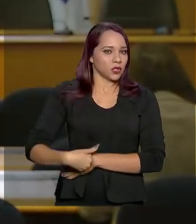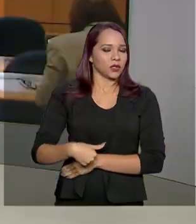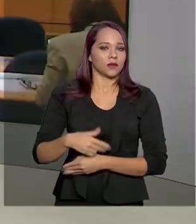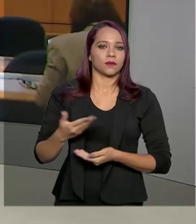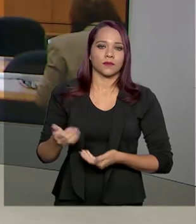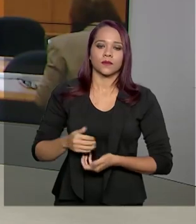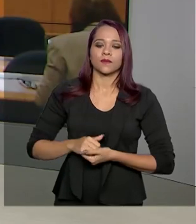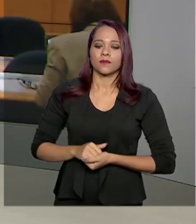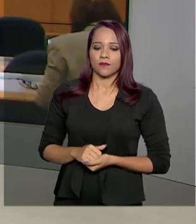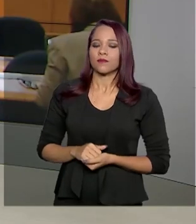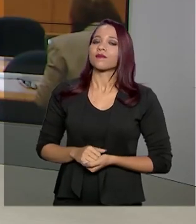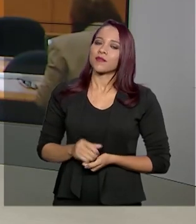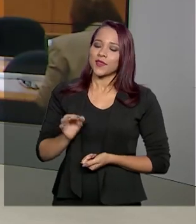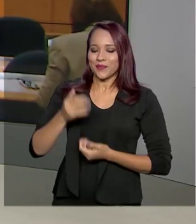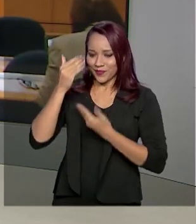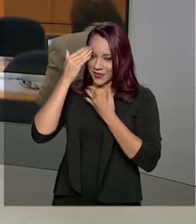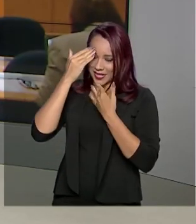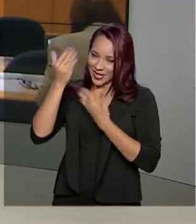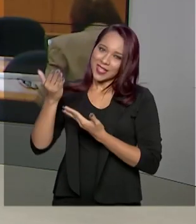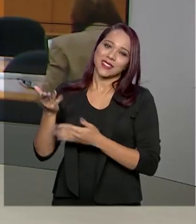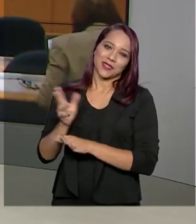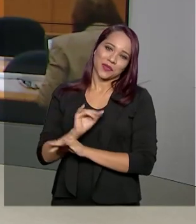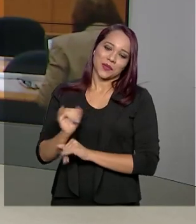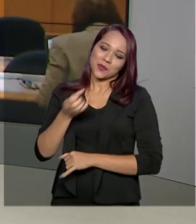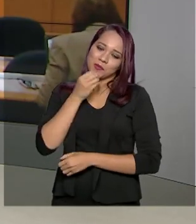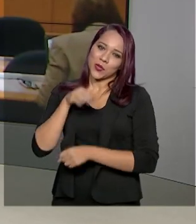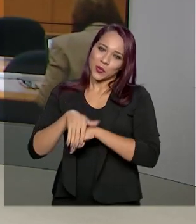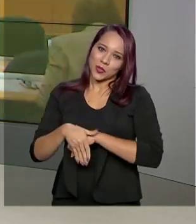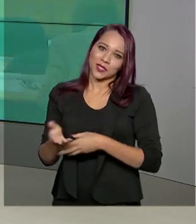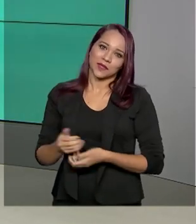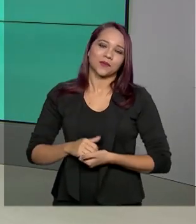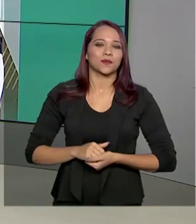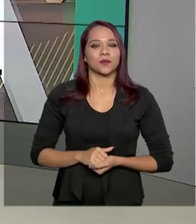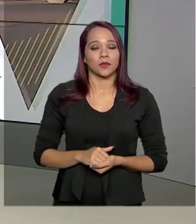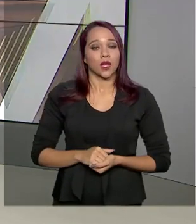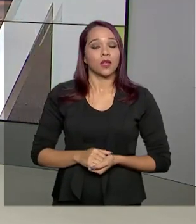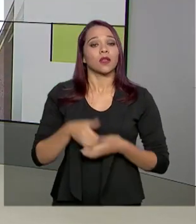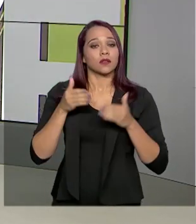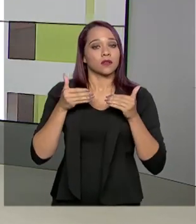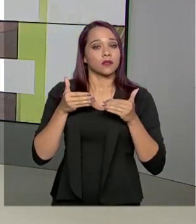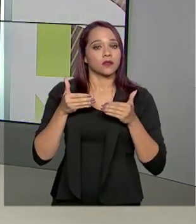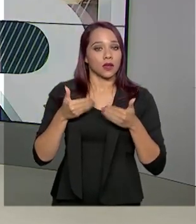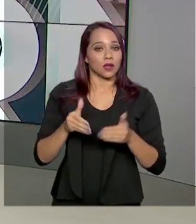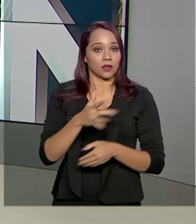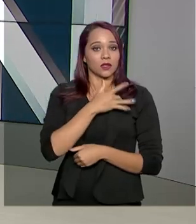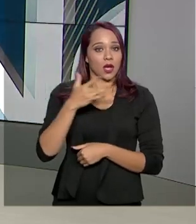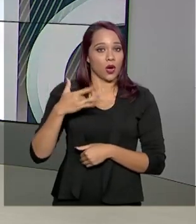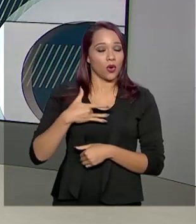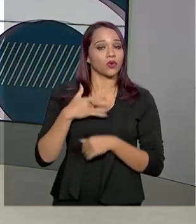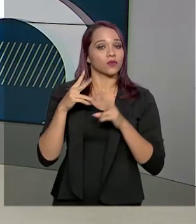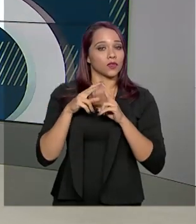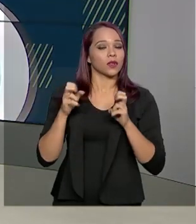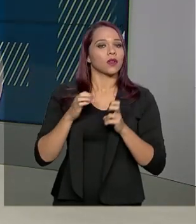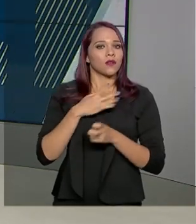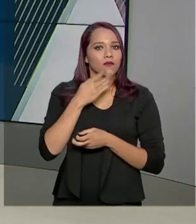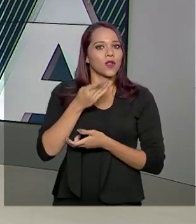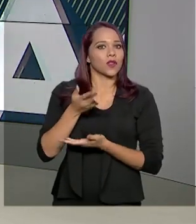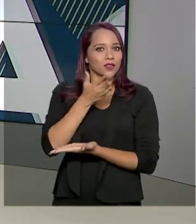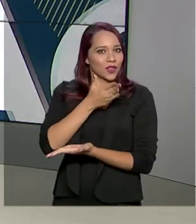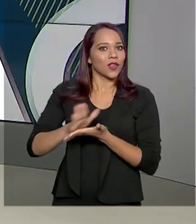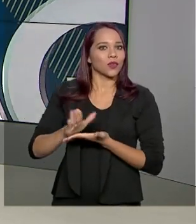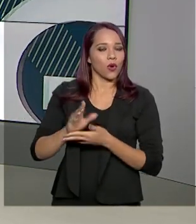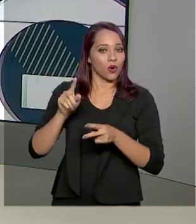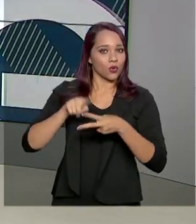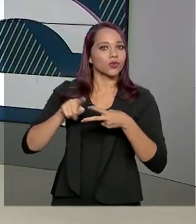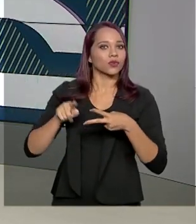Roberto? Isso mesmo. Dani, obrigado pelas informações. Boa noite. A Secretaria de Saúde de Santa Catarina descartou agora há pouco